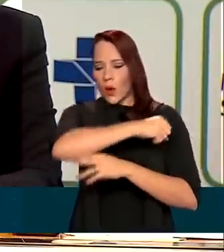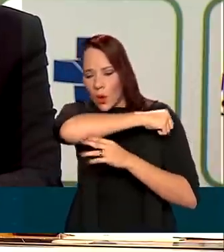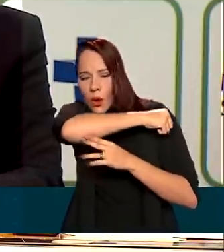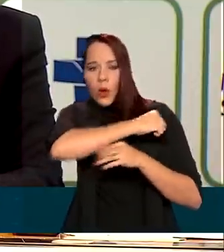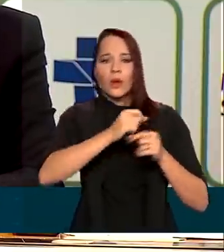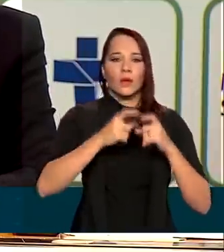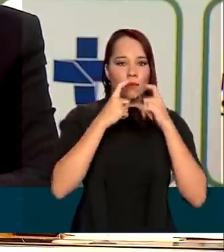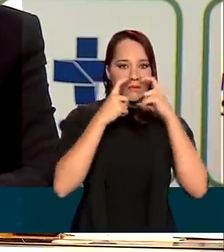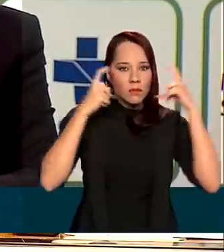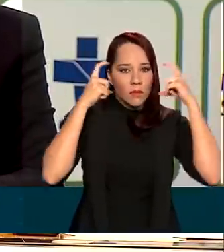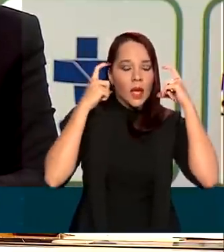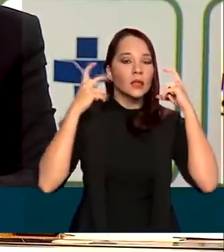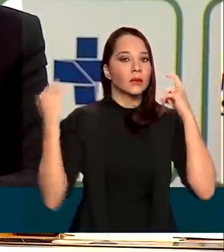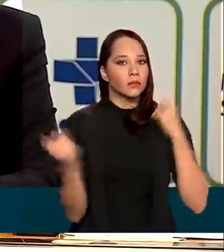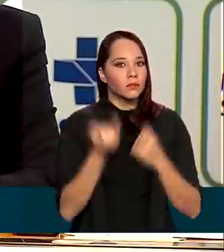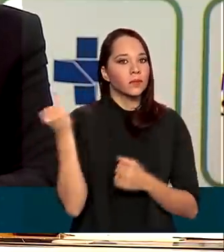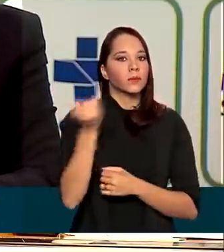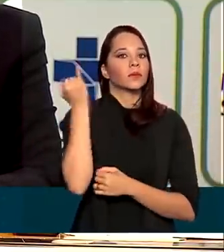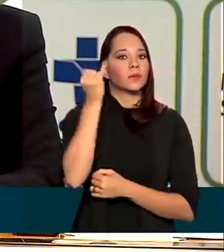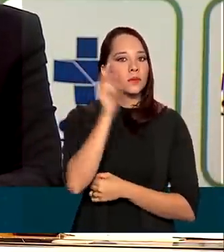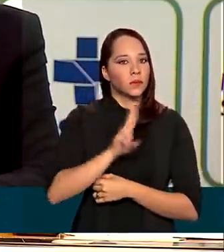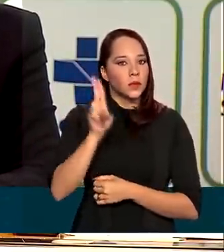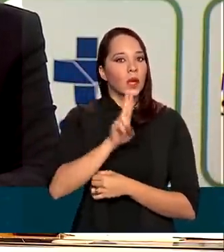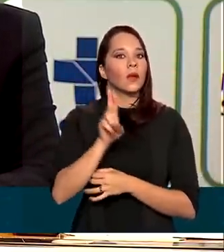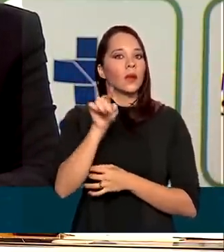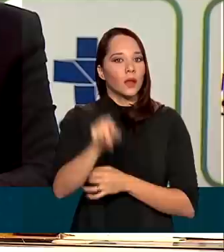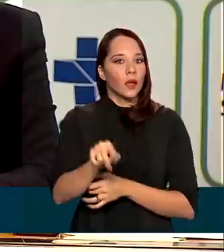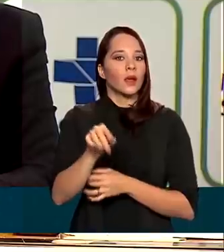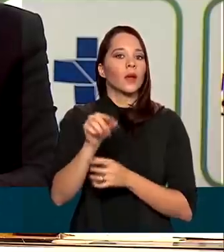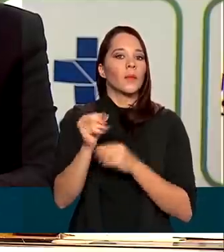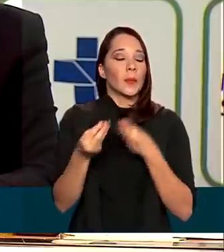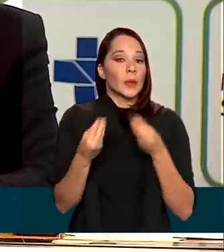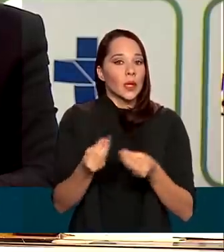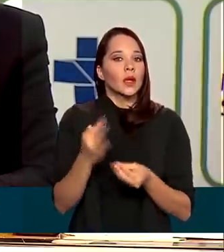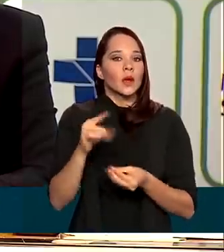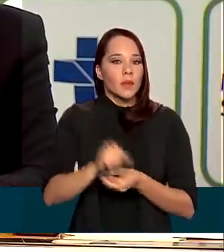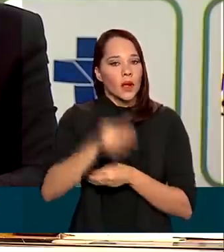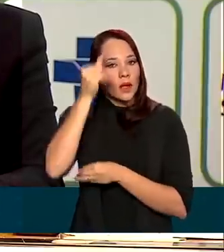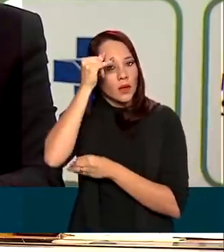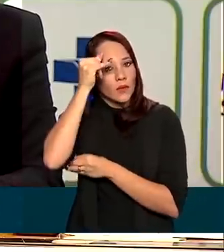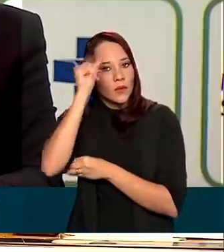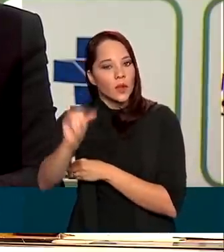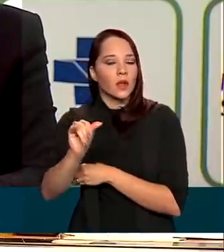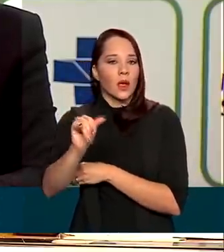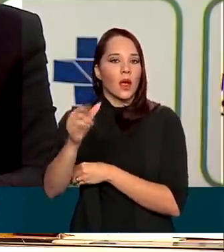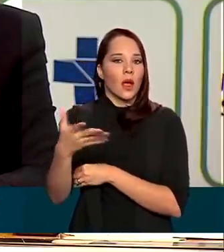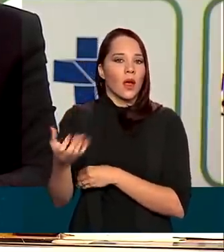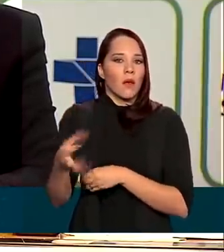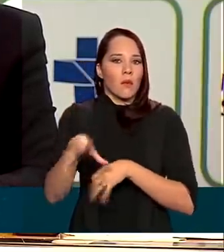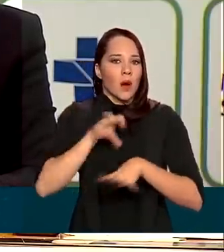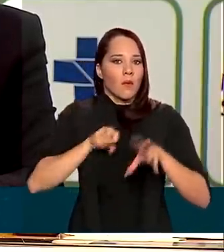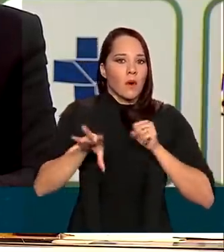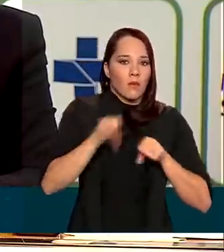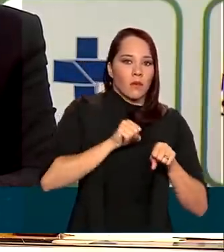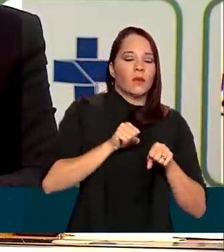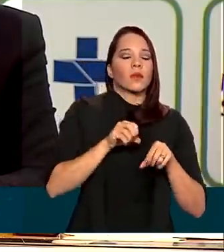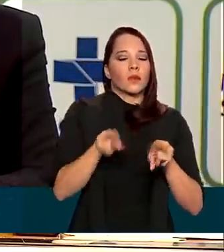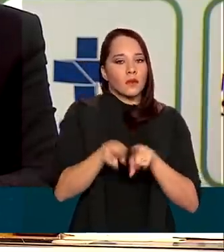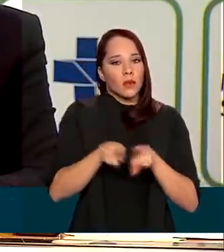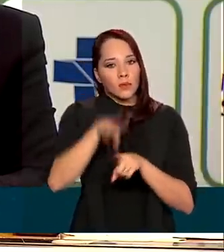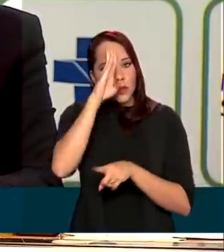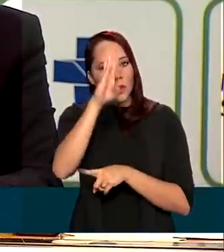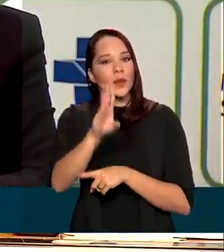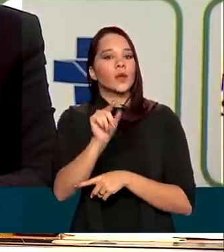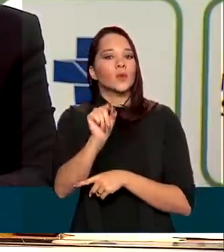máscaras como um alimento fundamental para evitar novas infecções e, principalmente,